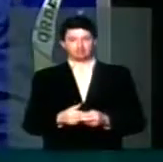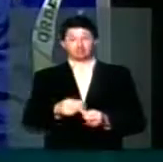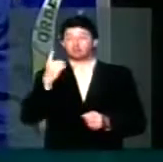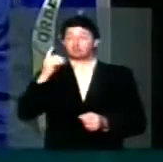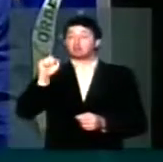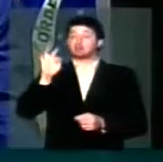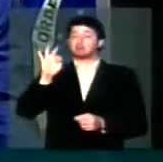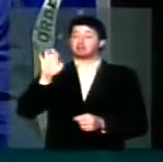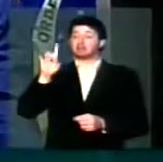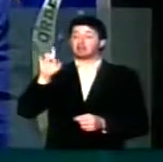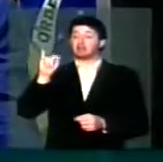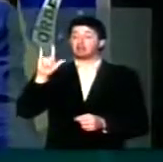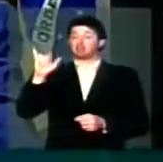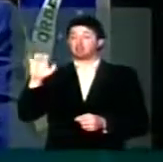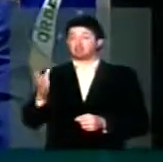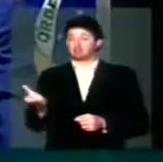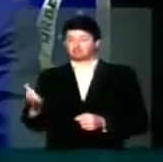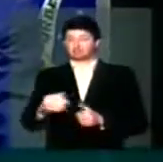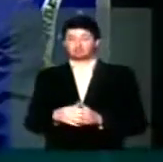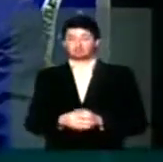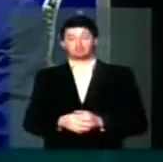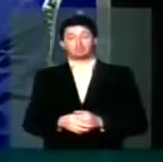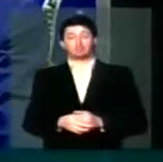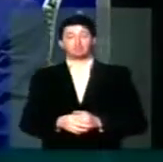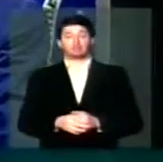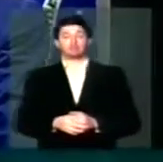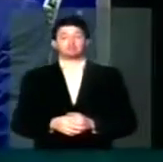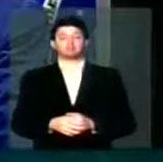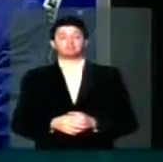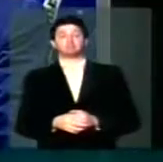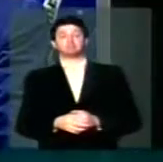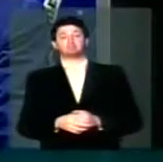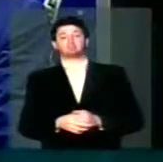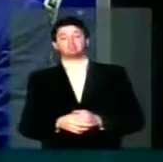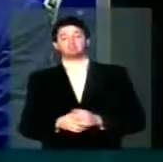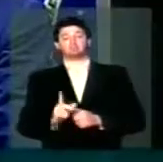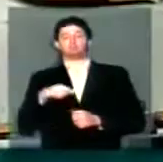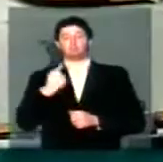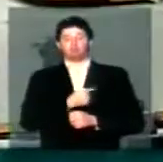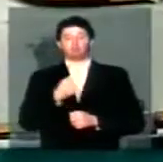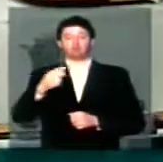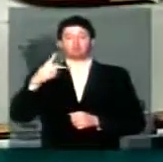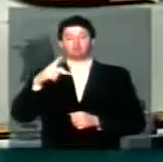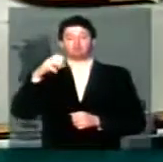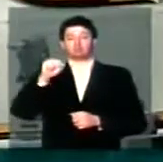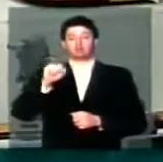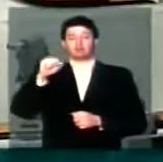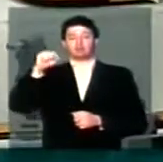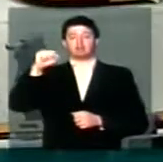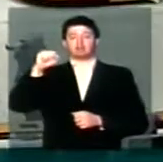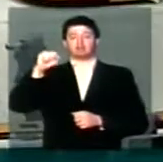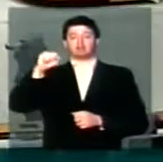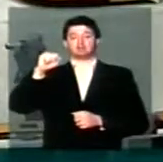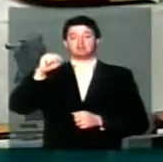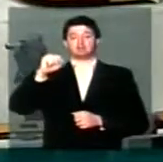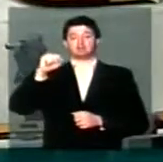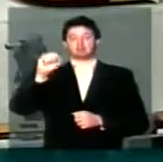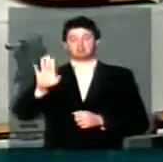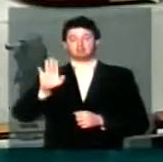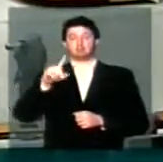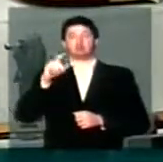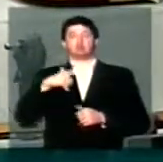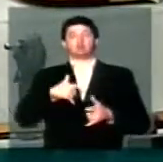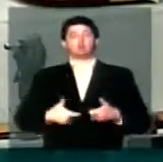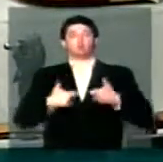Muito obrigado, senhor deputado Heráclito, nós do Partido Socialista Brasileiro temos orgulho da sua